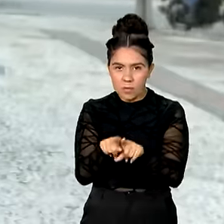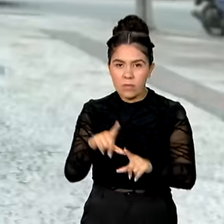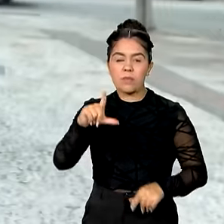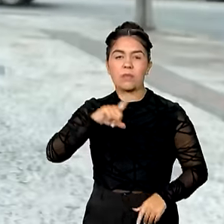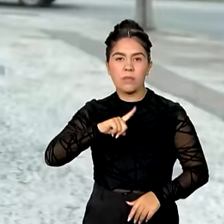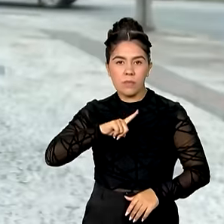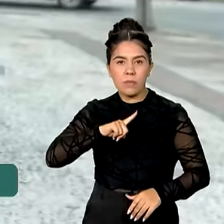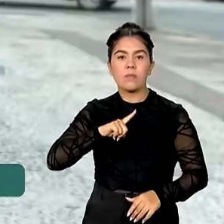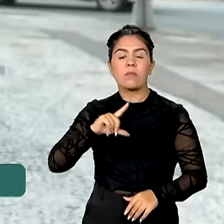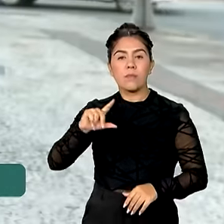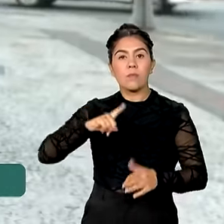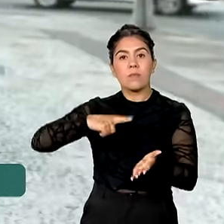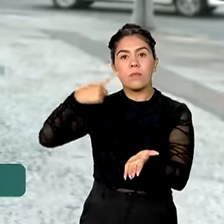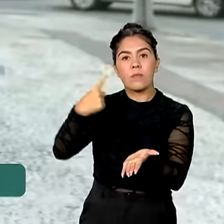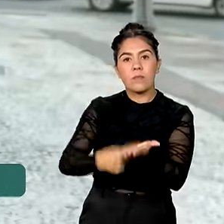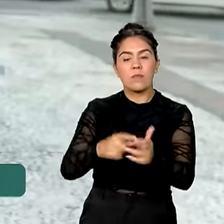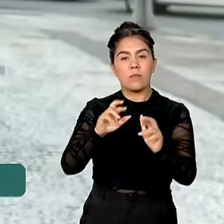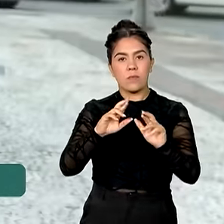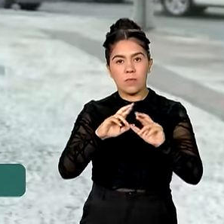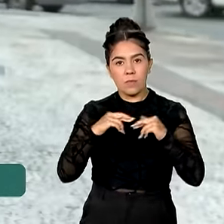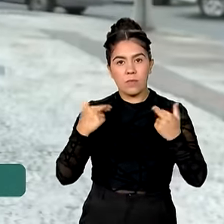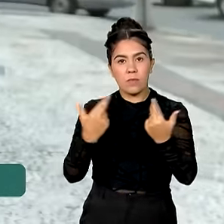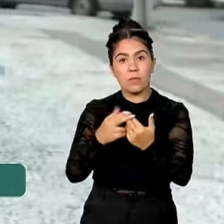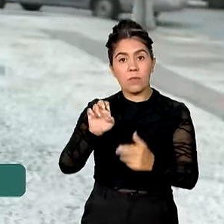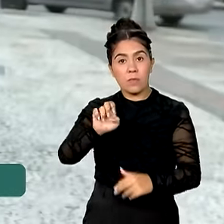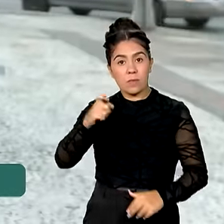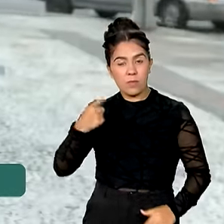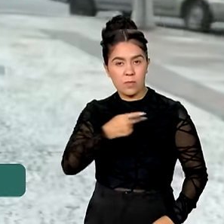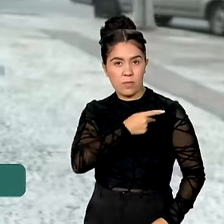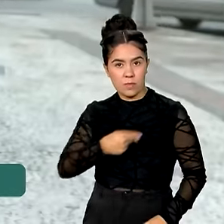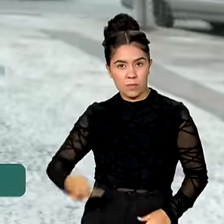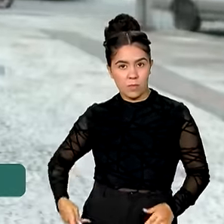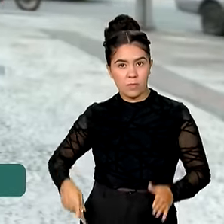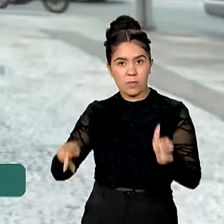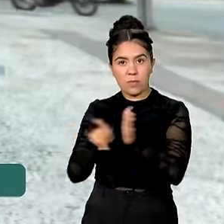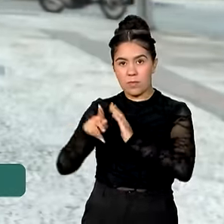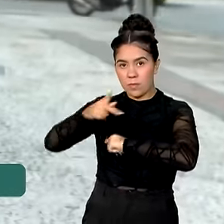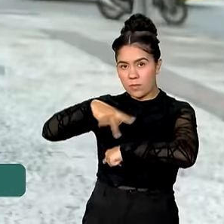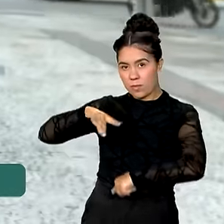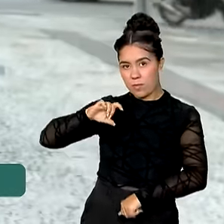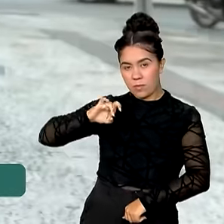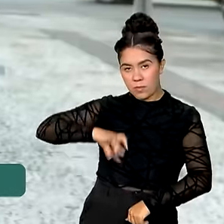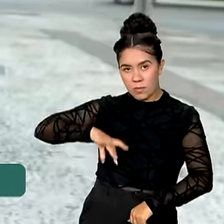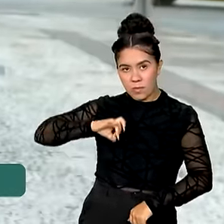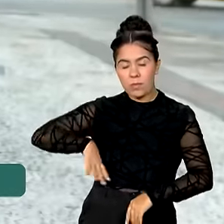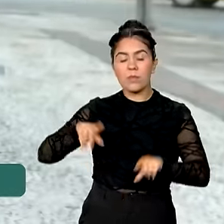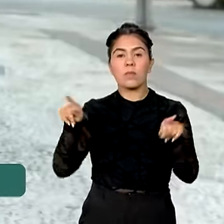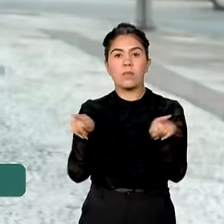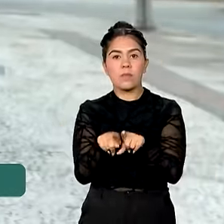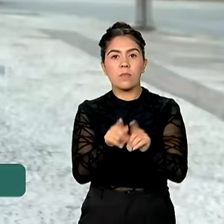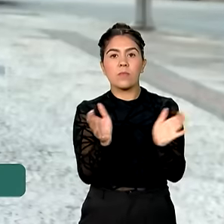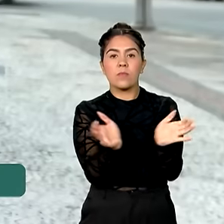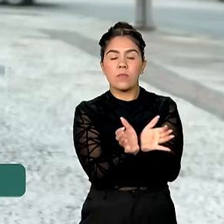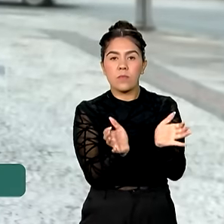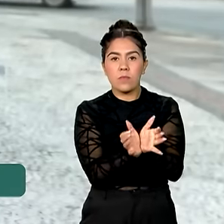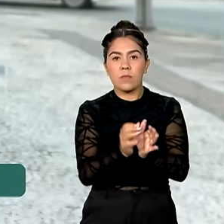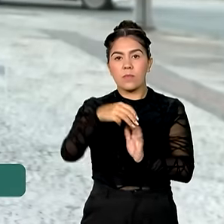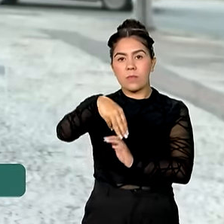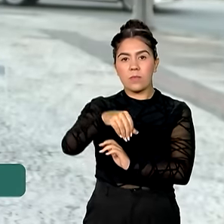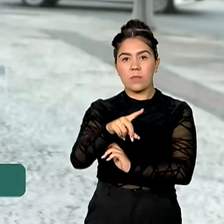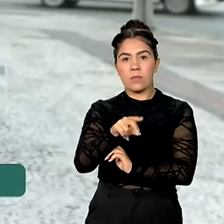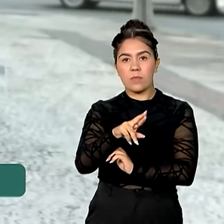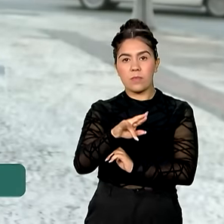reunir com a ex-presidenta do Chile e atual vice-presidente do Clube de Madri, Michelle Bachelet.